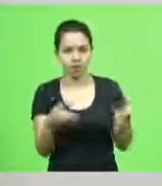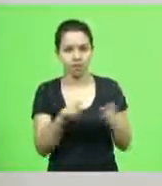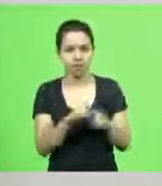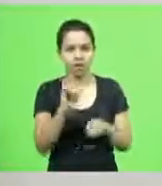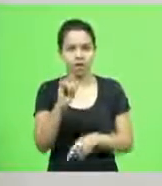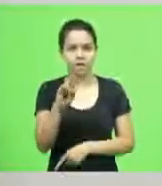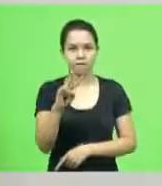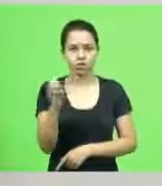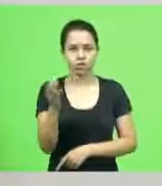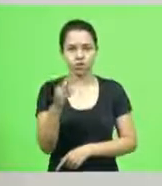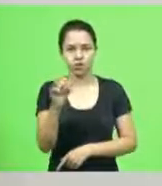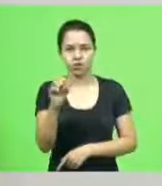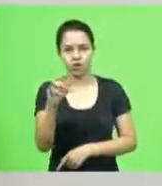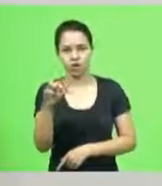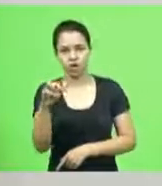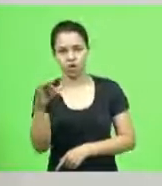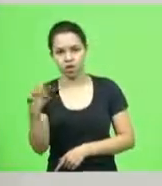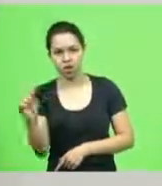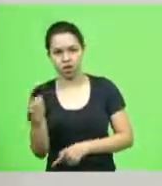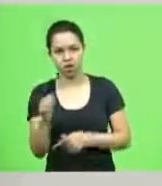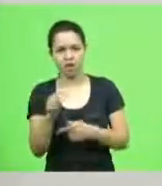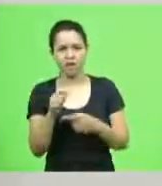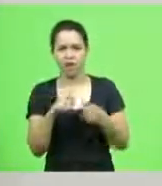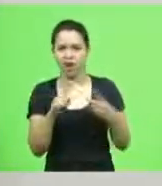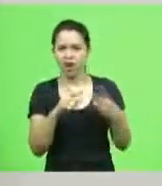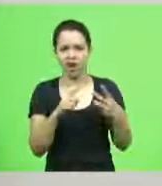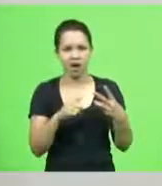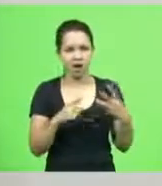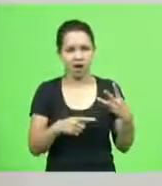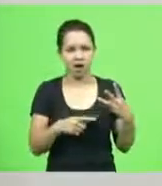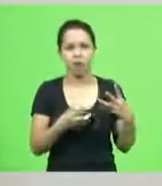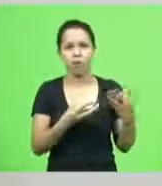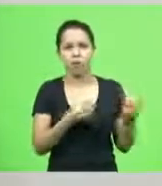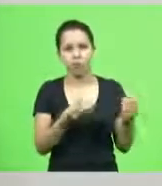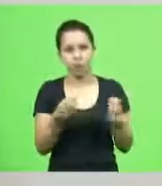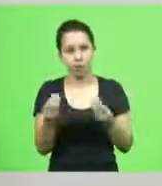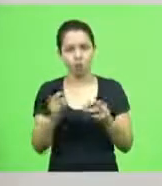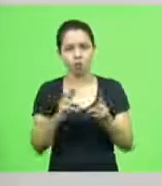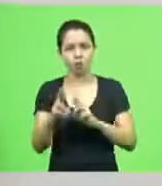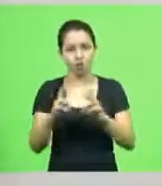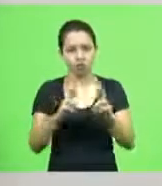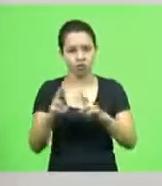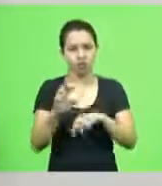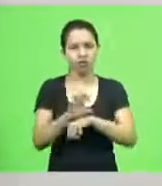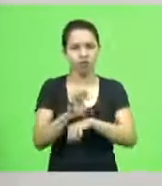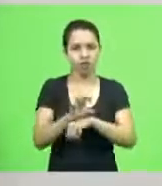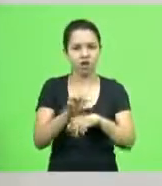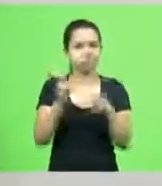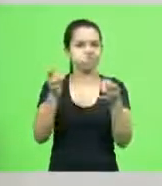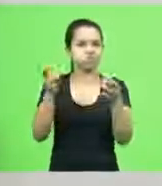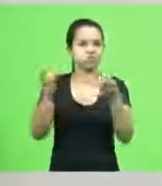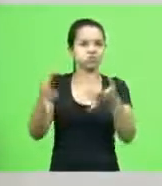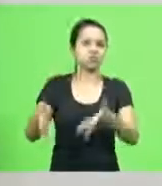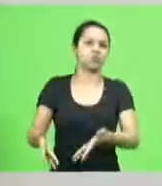eu poderia falar de diversas rodovias estaduais que estão em completo abandono do governo do estado